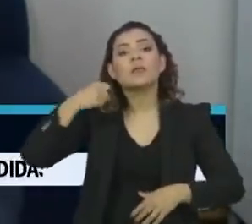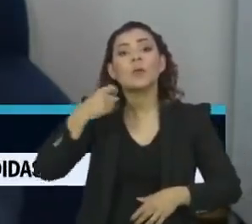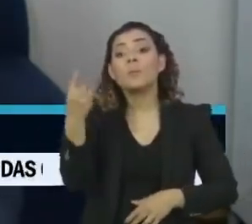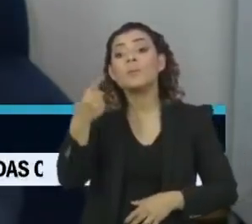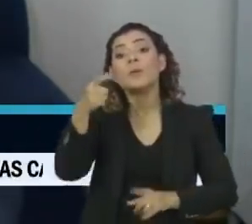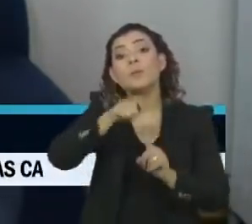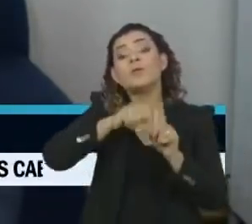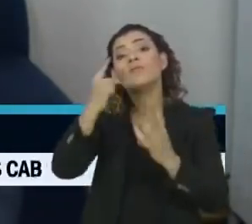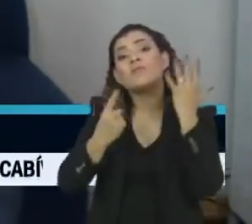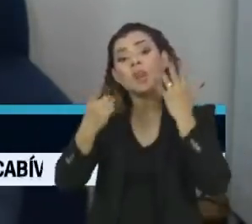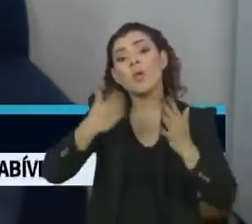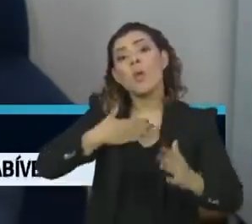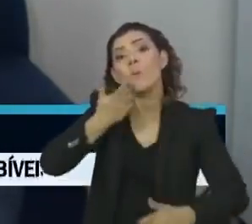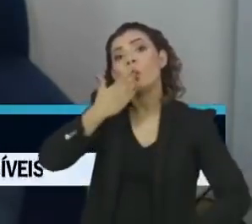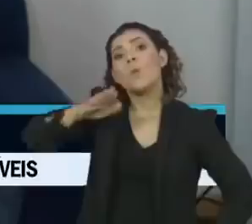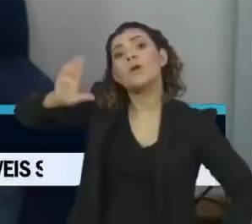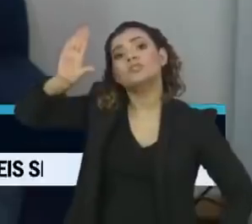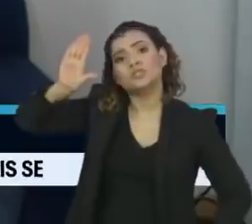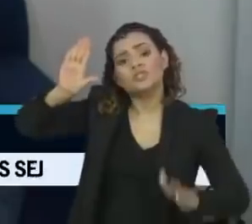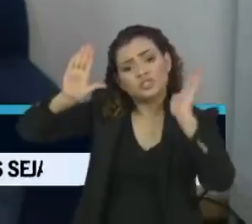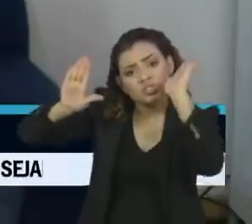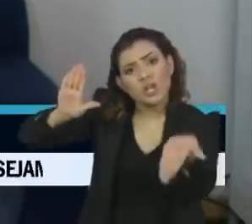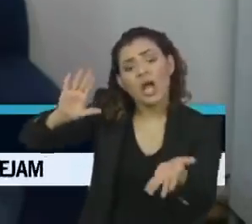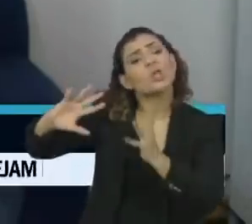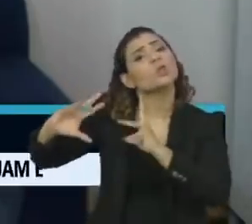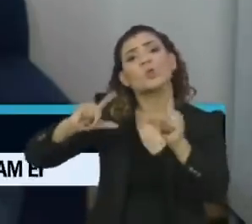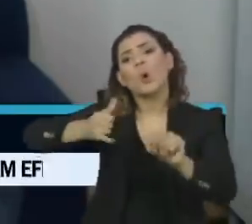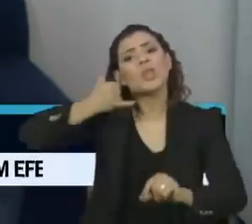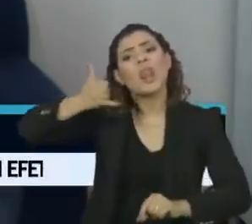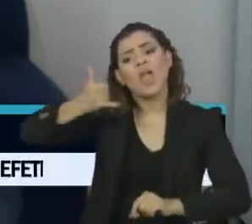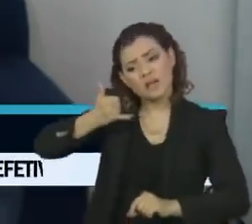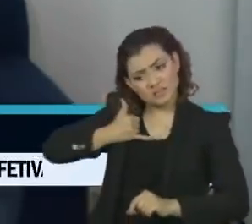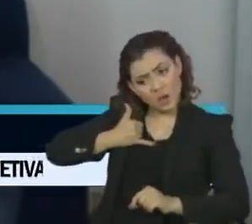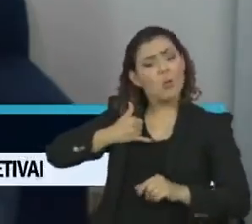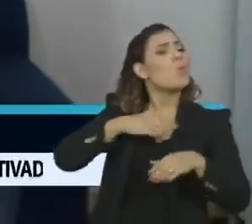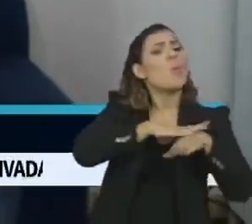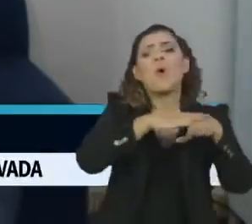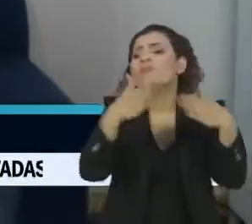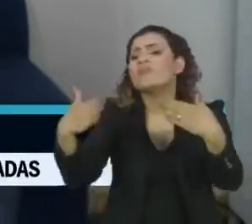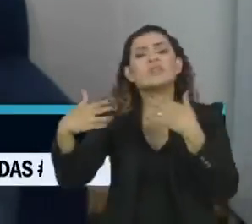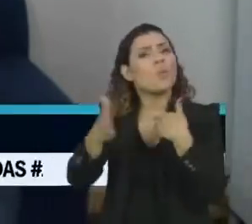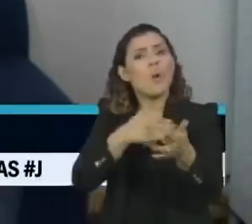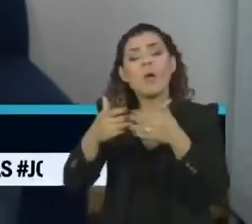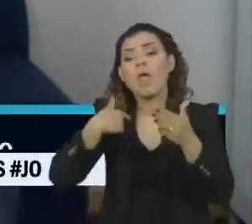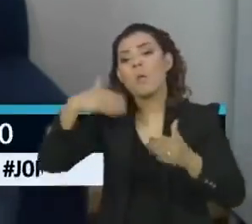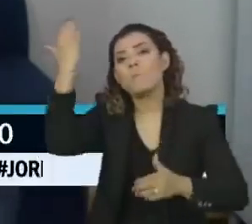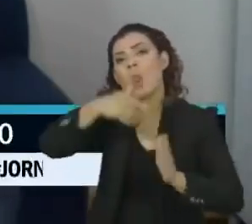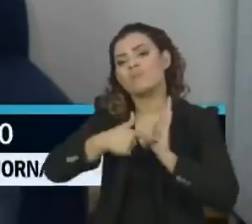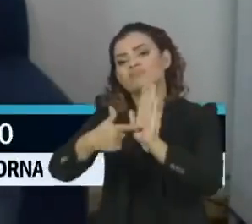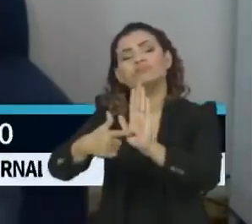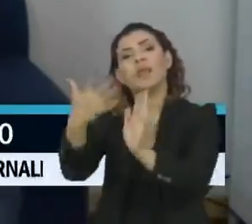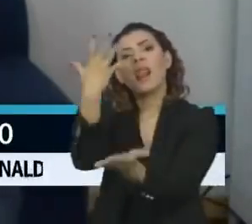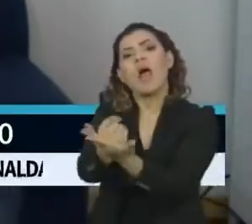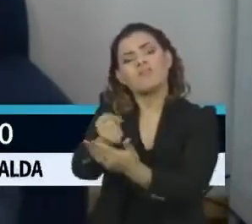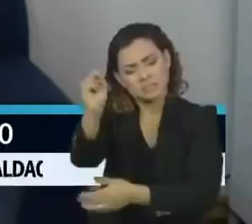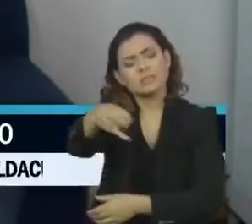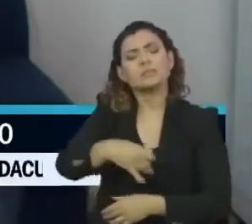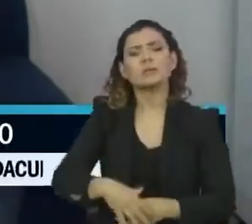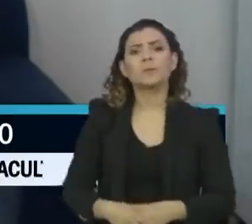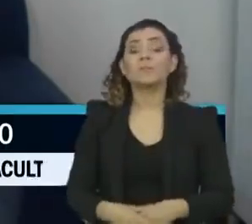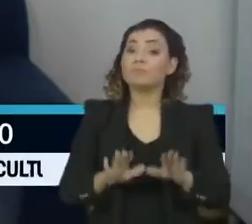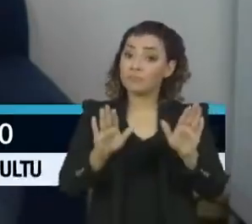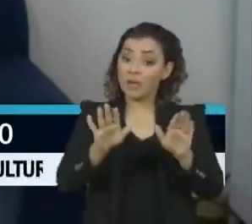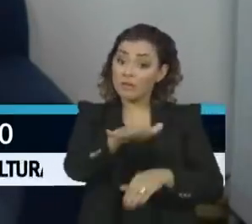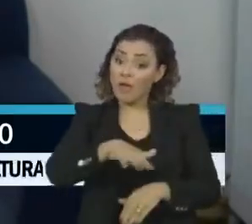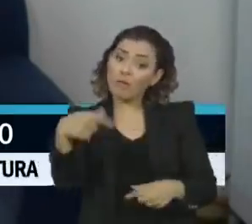fevereiro, na eleição do Rodrigo Pacheco, que a partir de agora eu gravaria todas as conversas. Por quê? Porque no meio político, Rodrigo, o